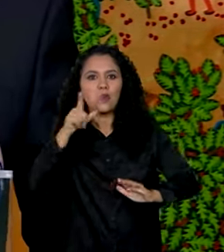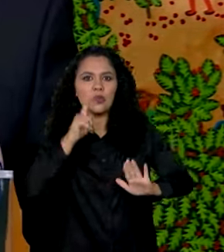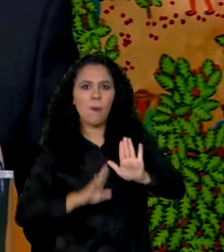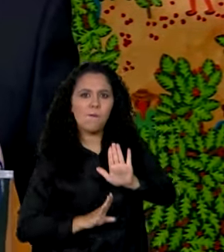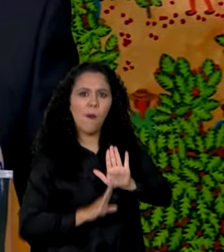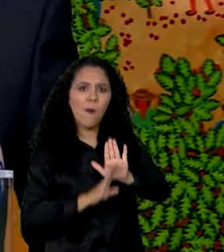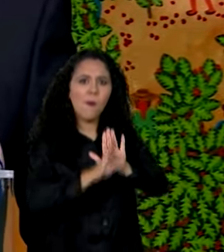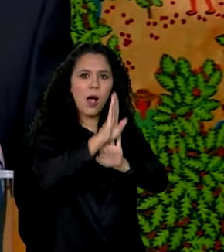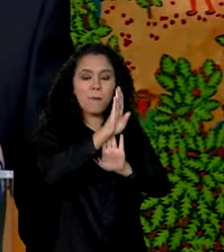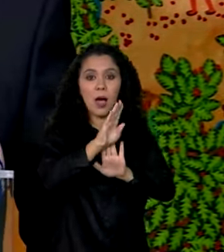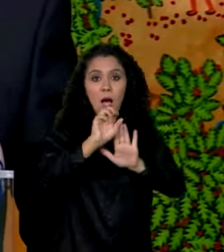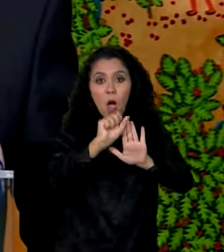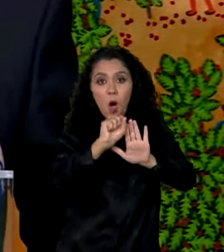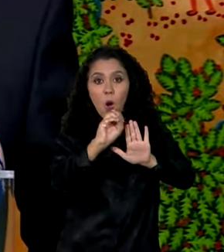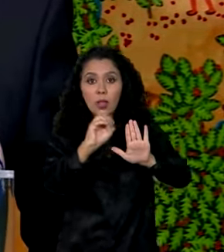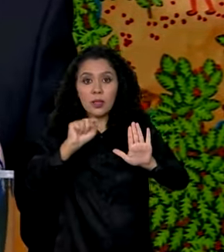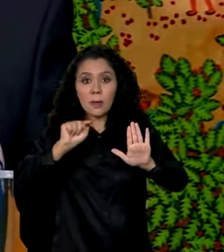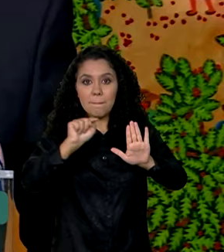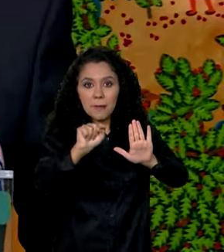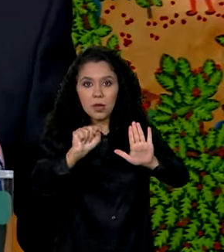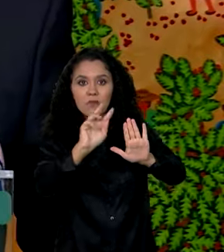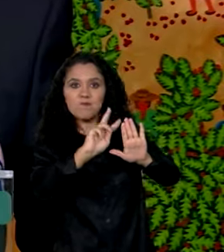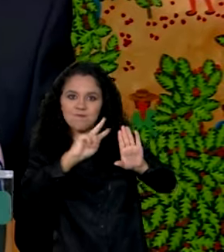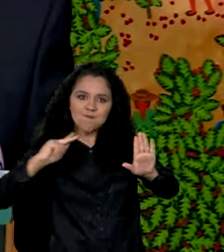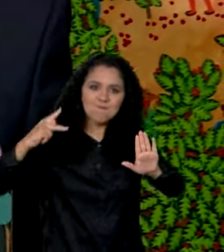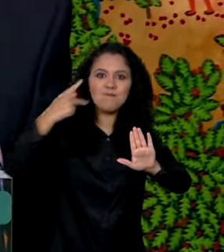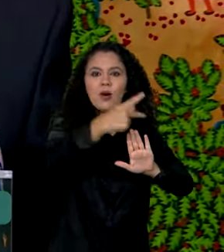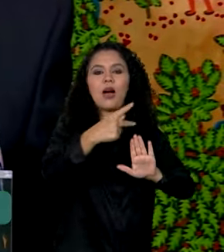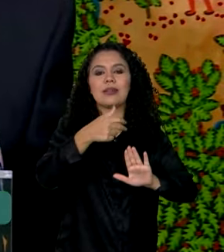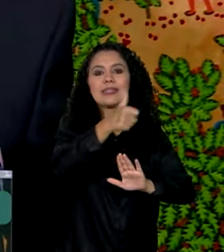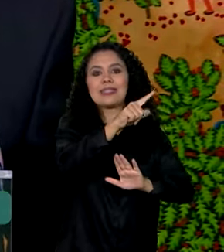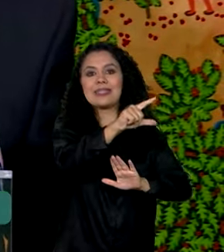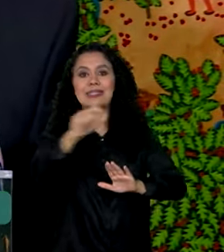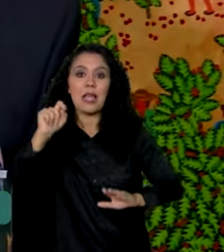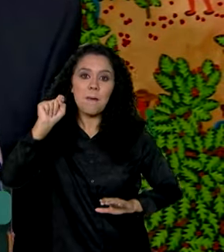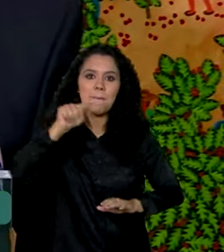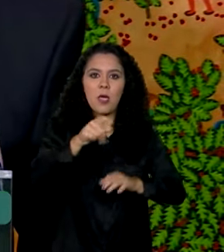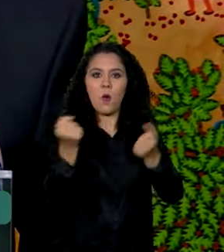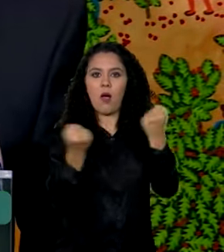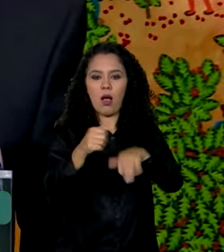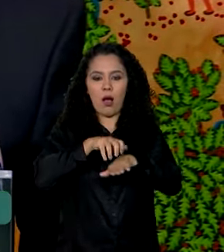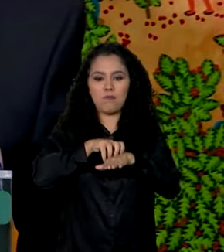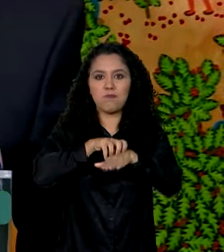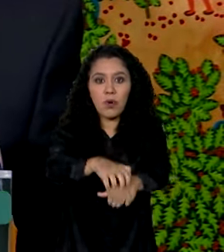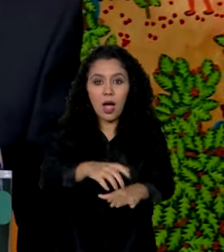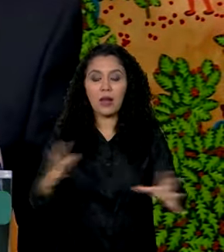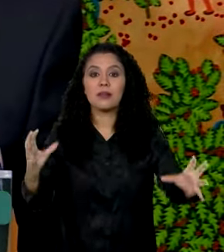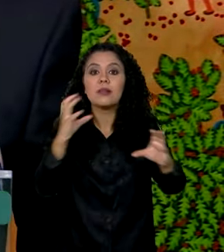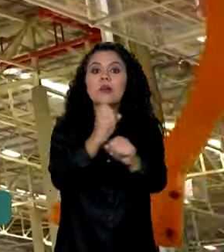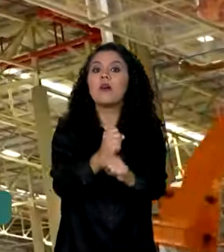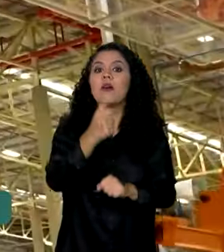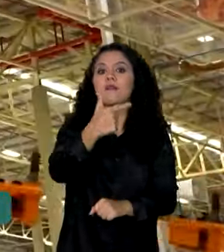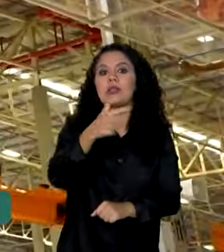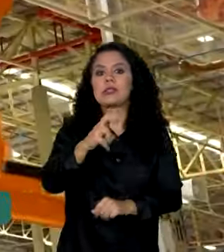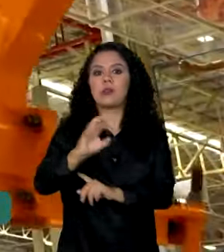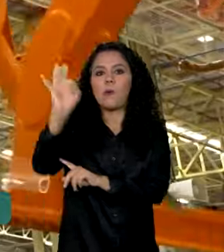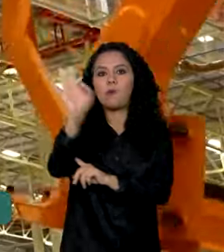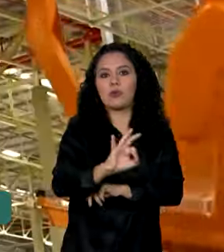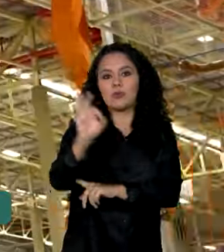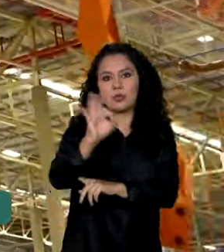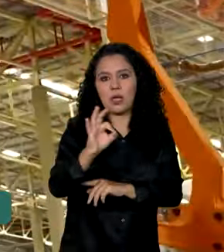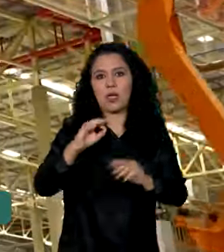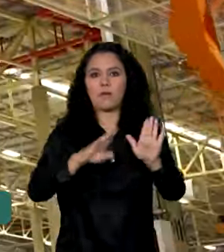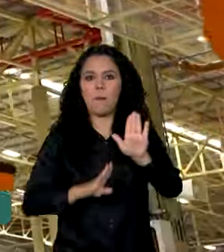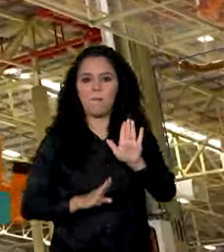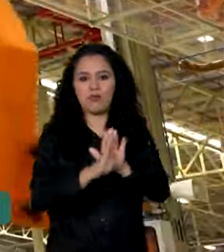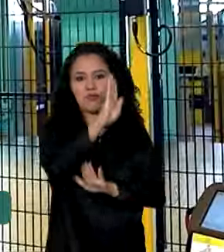mil para 100 mil veículos. Nós estamos falando de praticamente 25% de aumento de